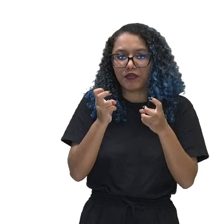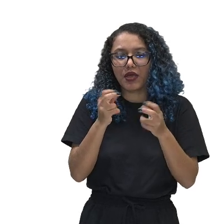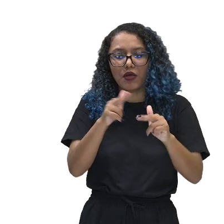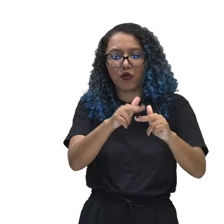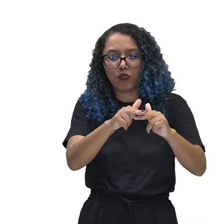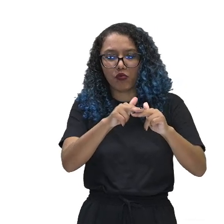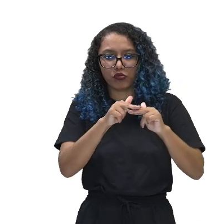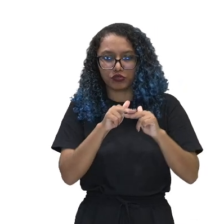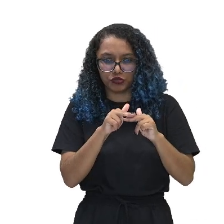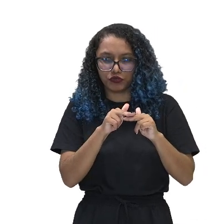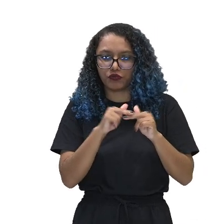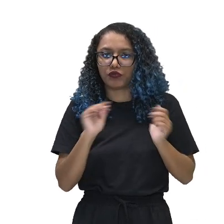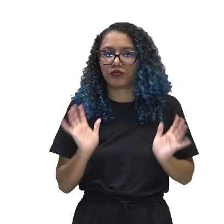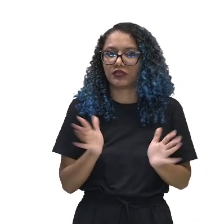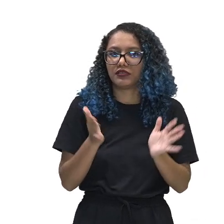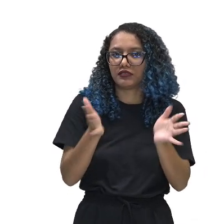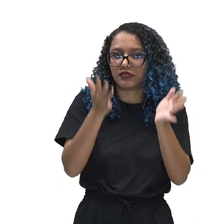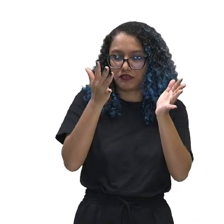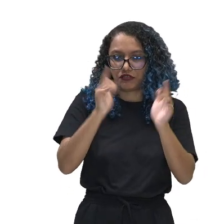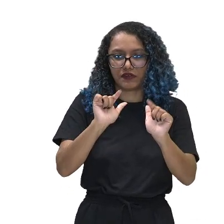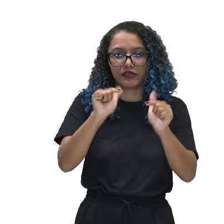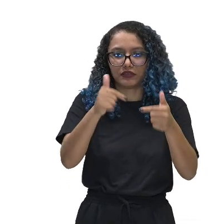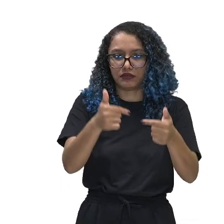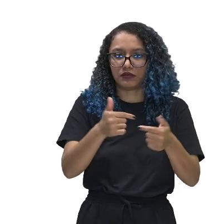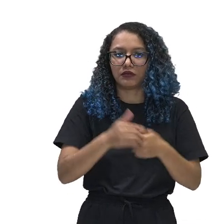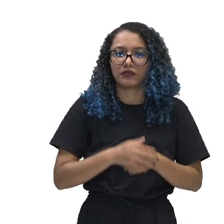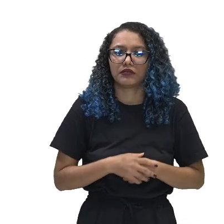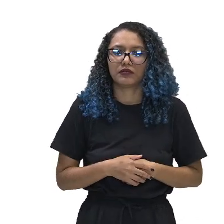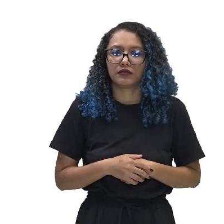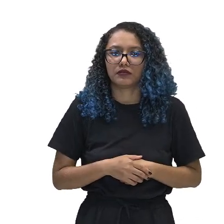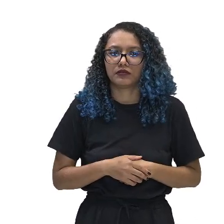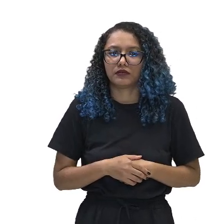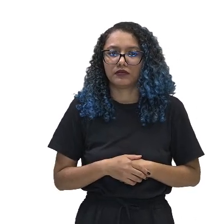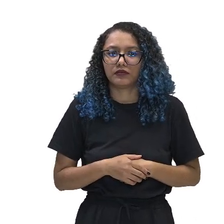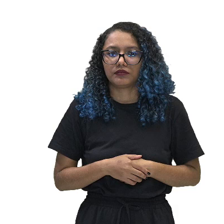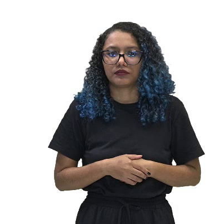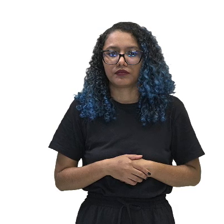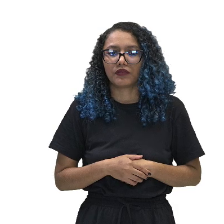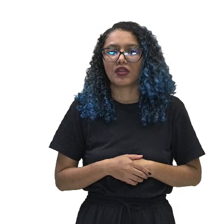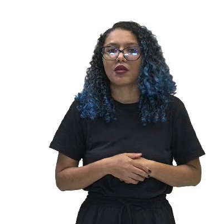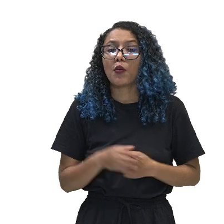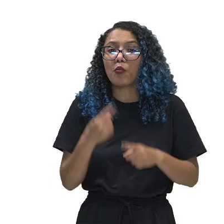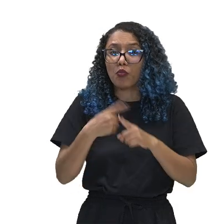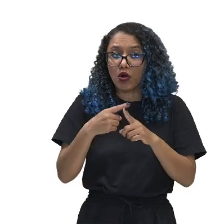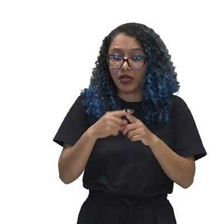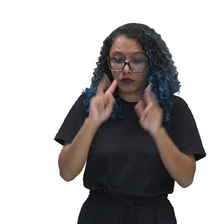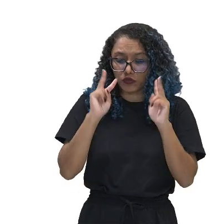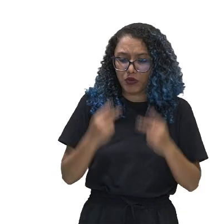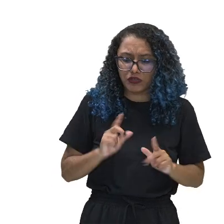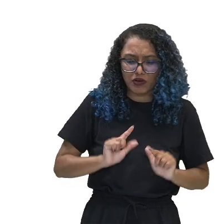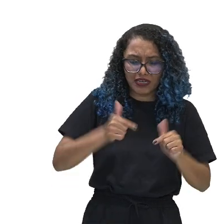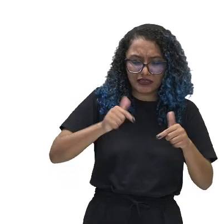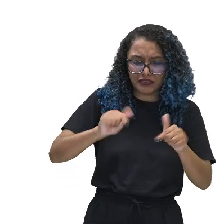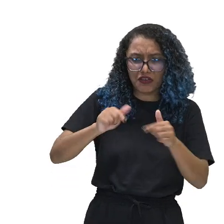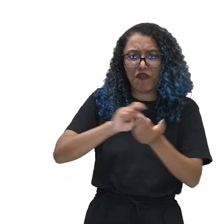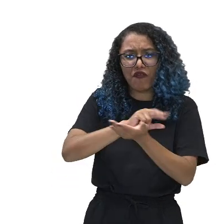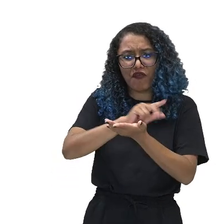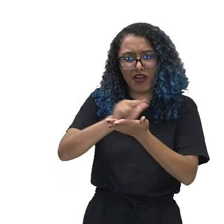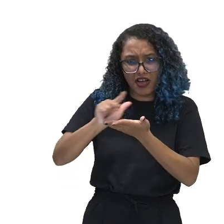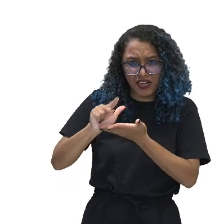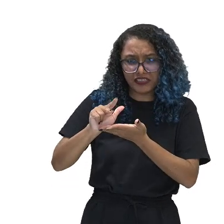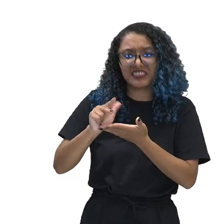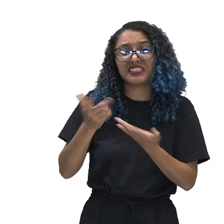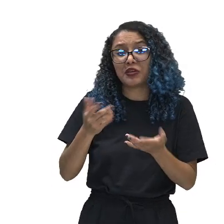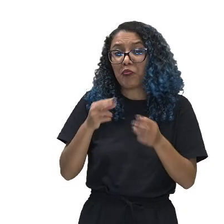Com as ações humanas, como as ações humanas são infinitas e se tornaria difícil para o sociólogo